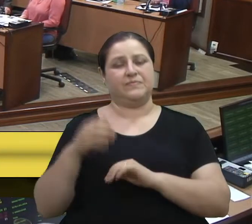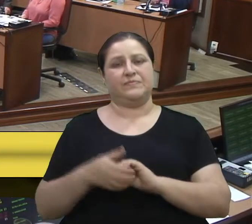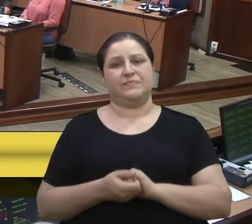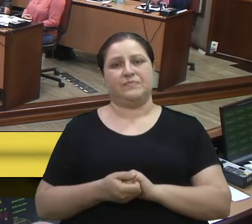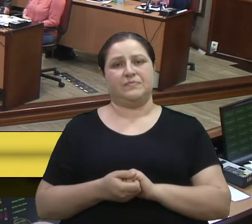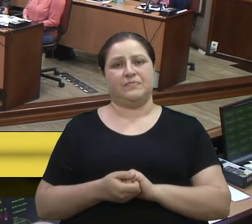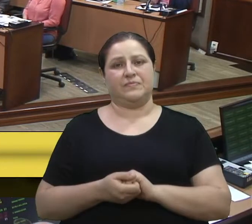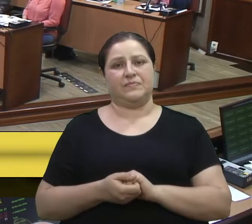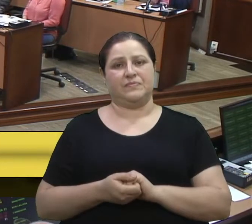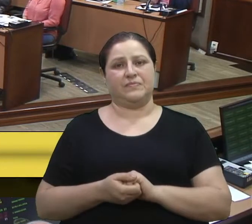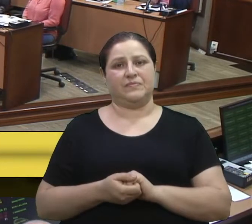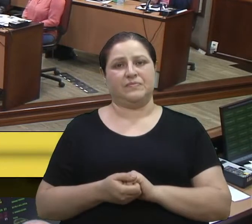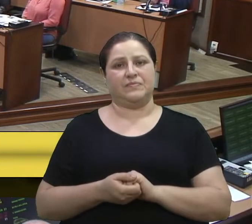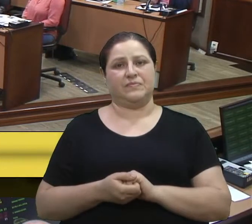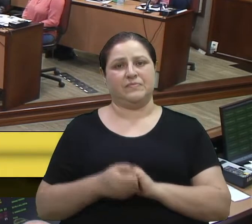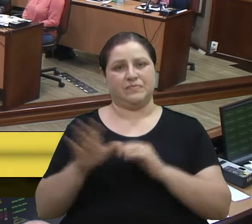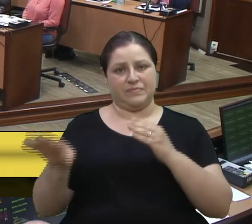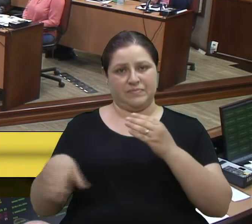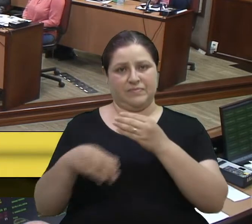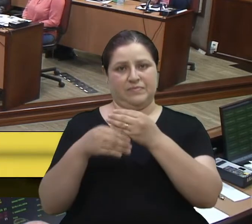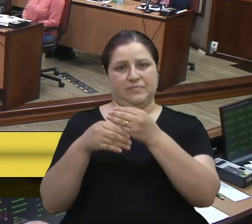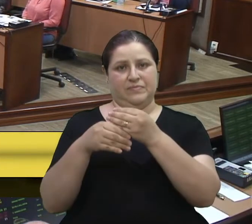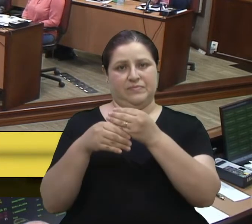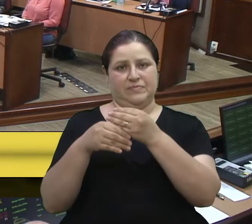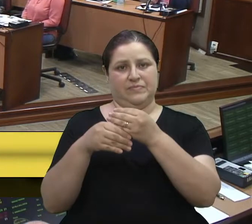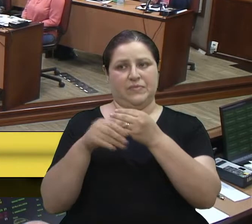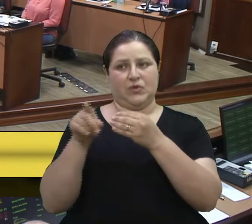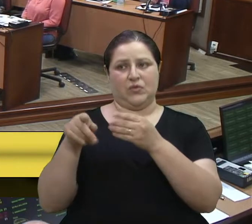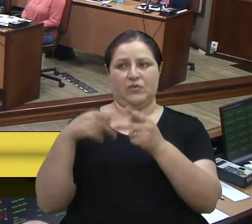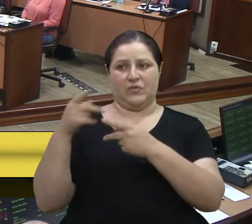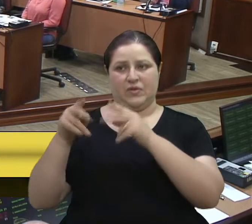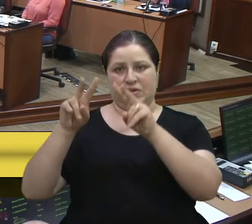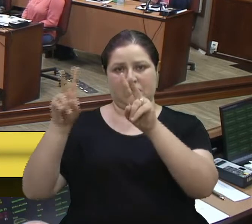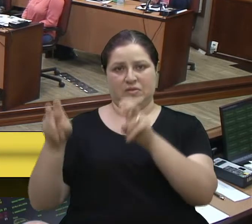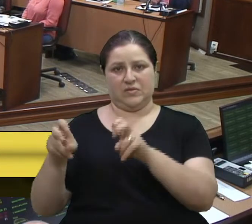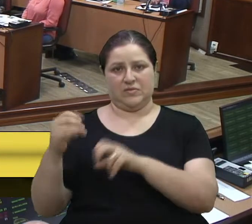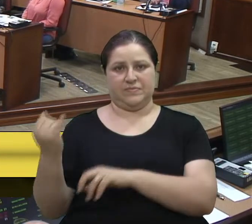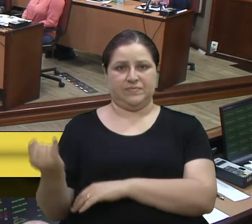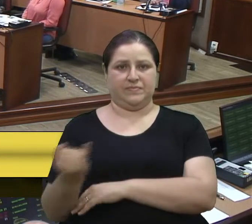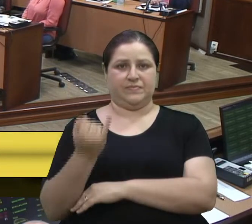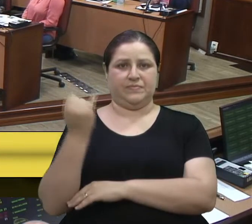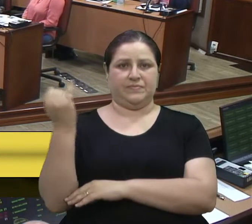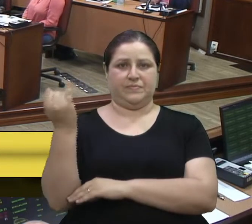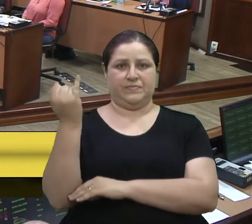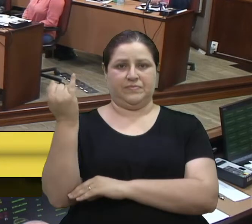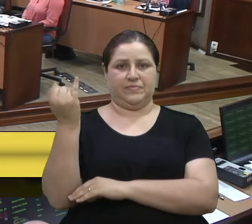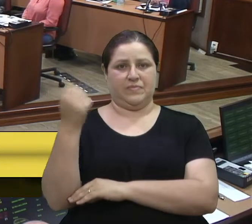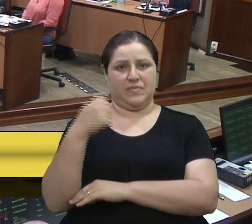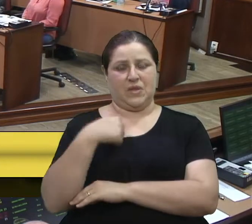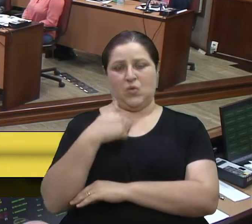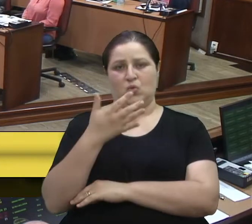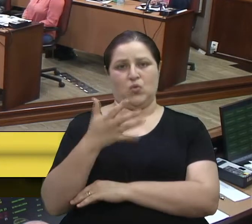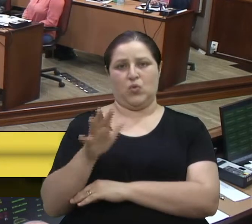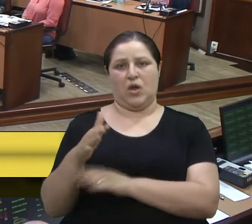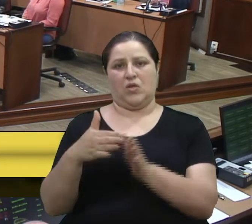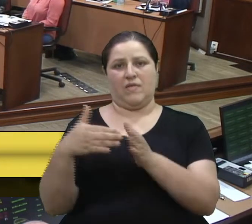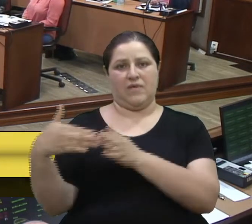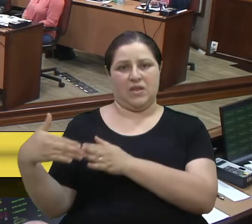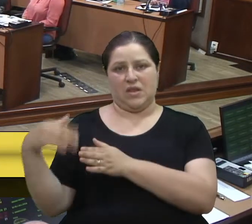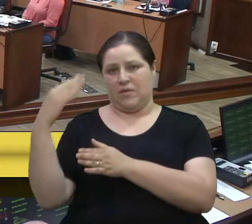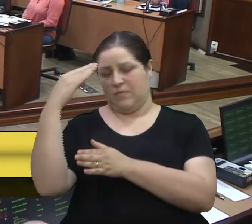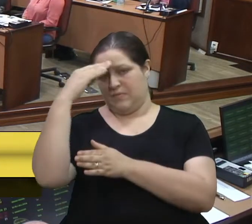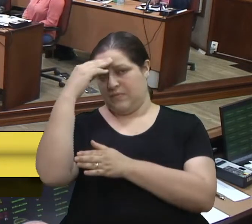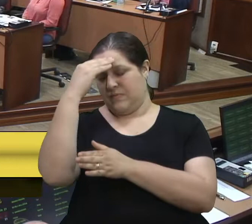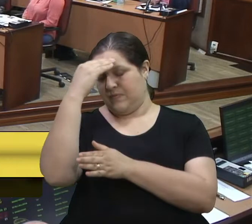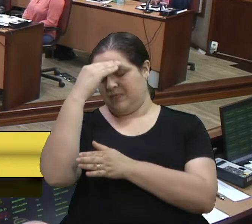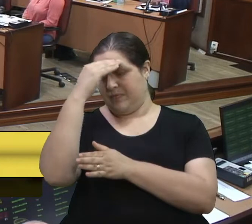para não perder o gancho de você trazer esse assunto importante. Mas eu não quero defender nem a prefeitura, nem